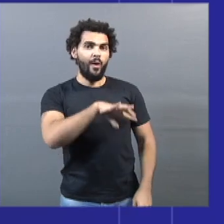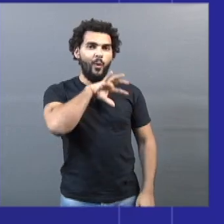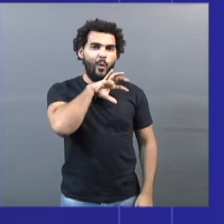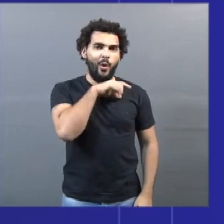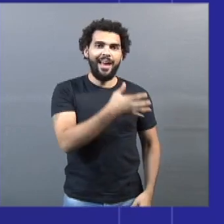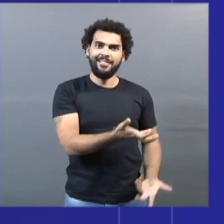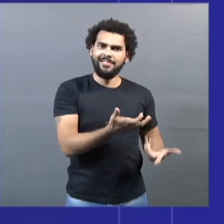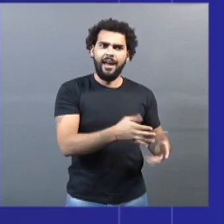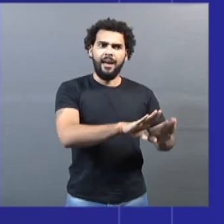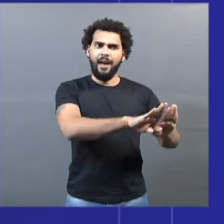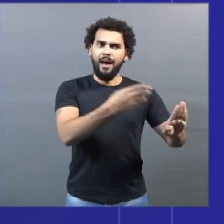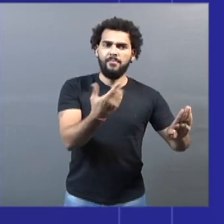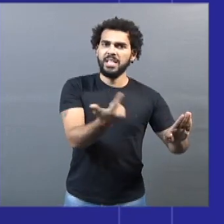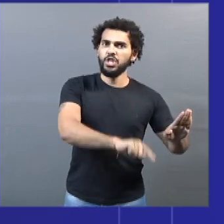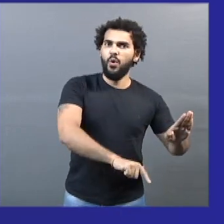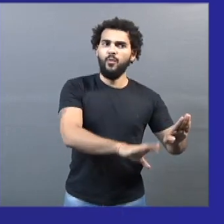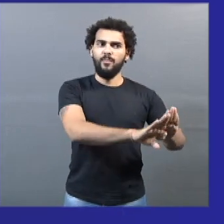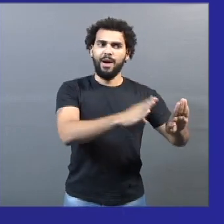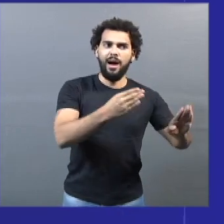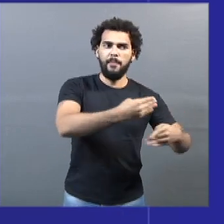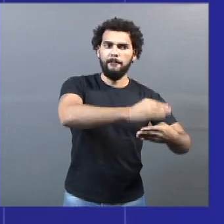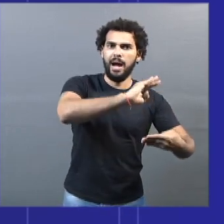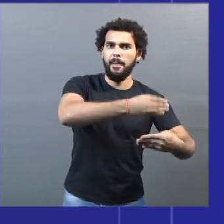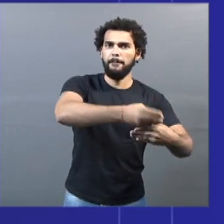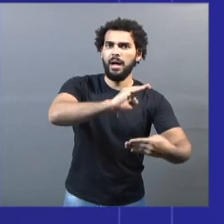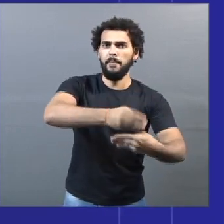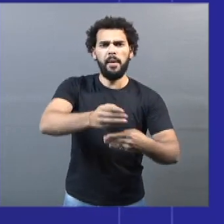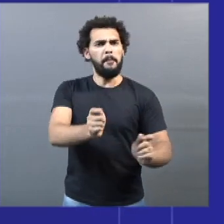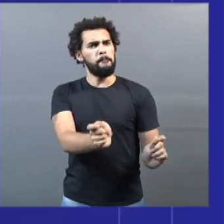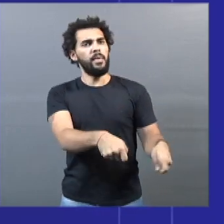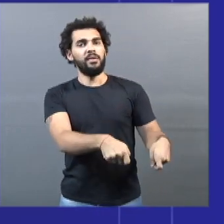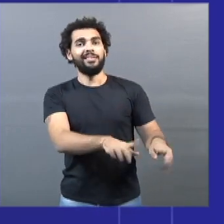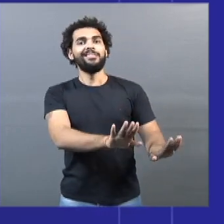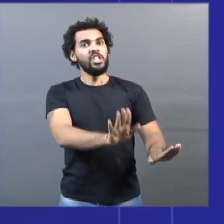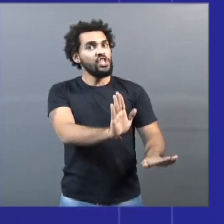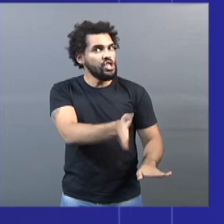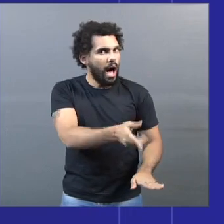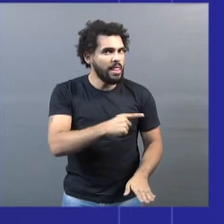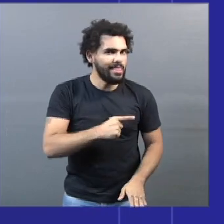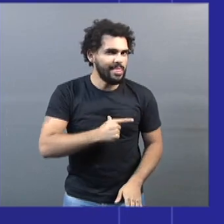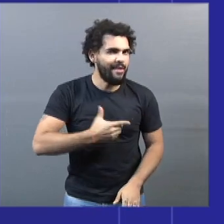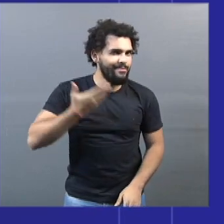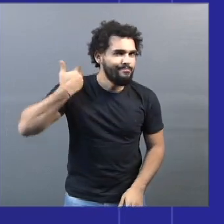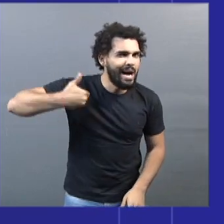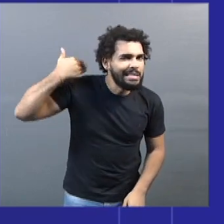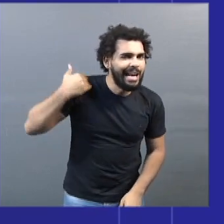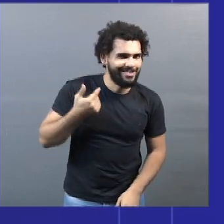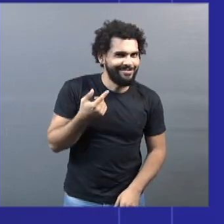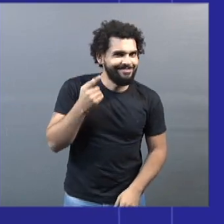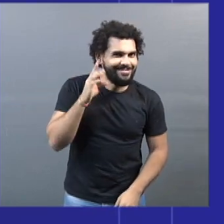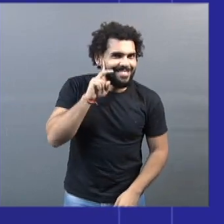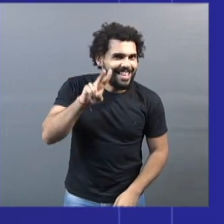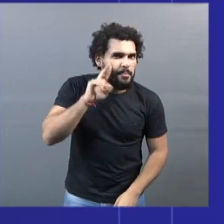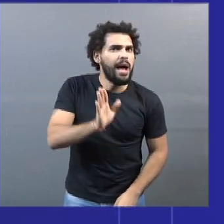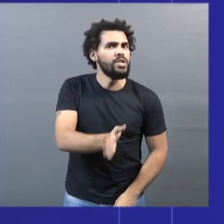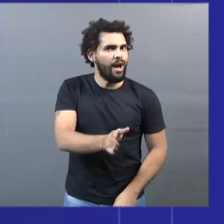o comércio novamente, antes da hora. Ele já fez isso uma vez e teve que voltar atrás.